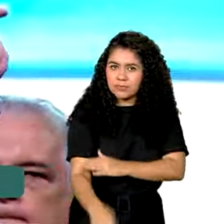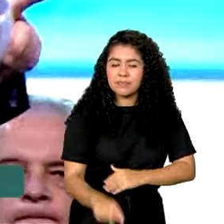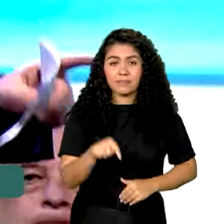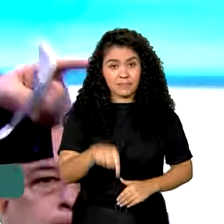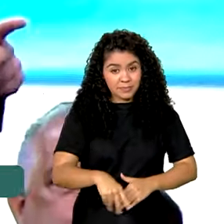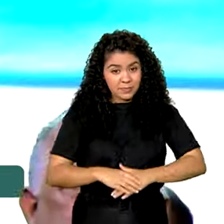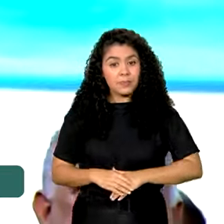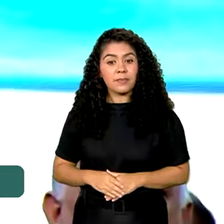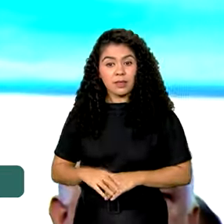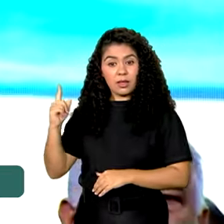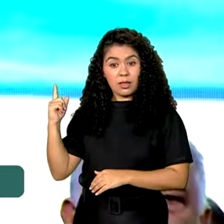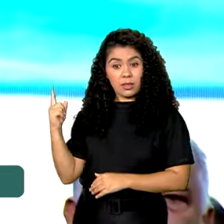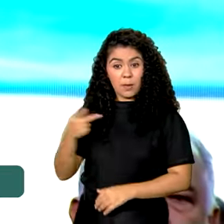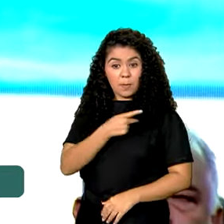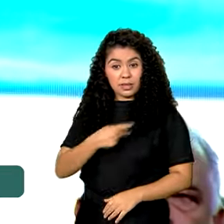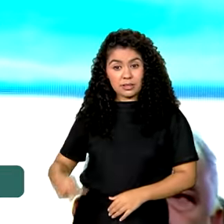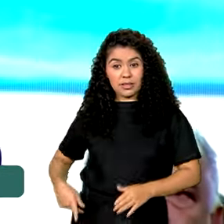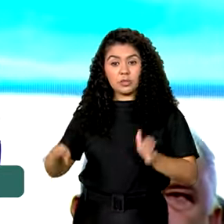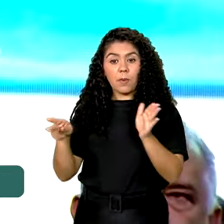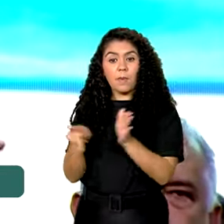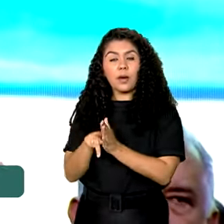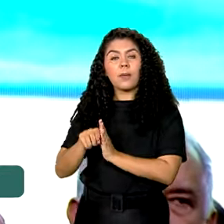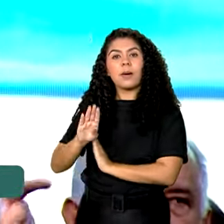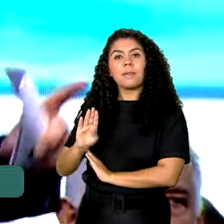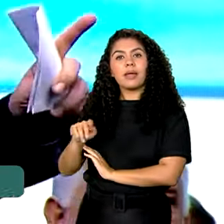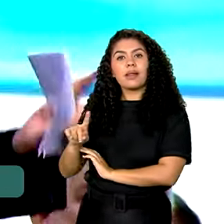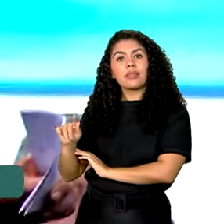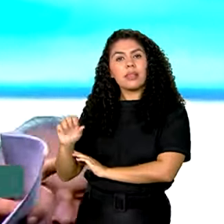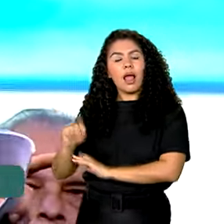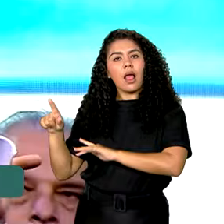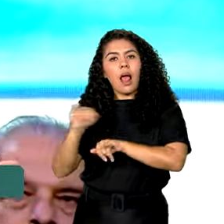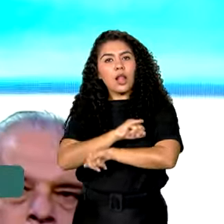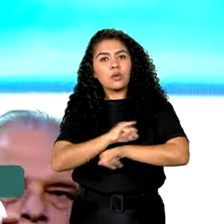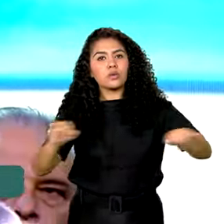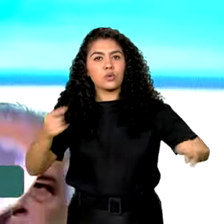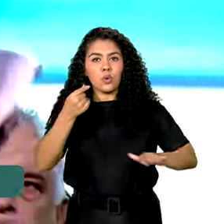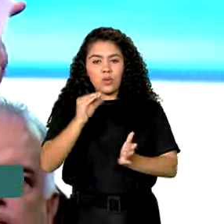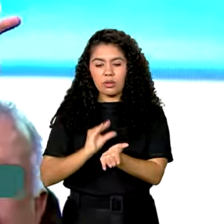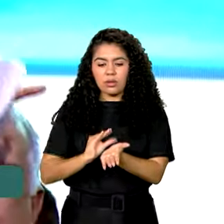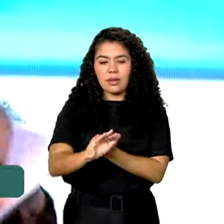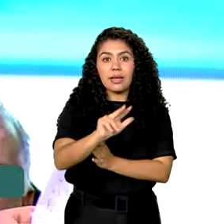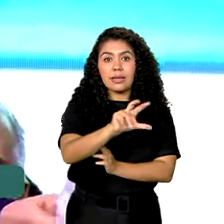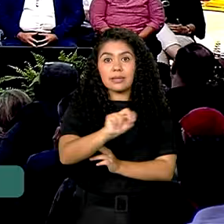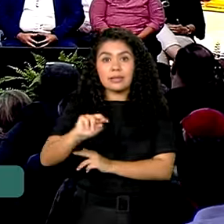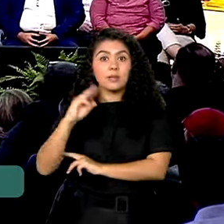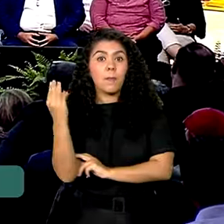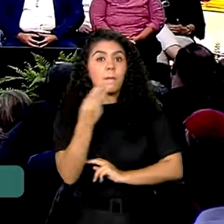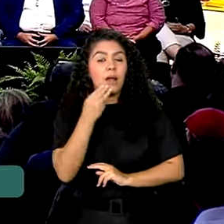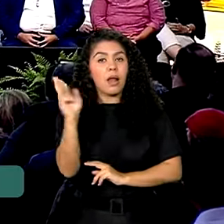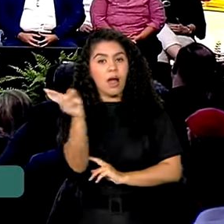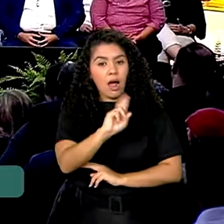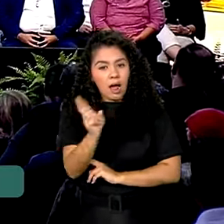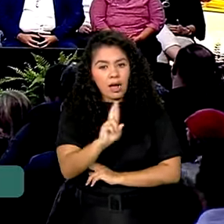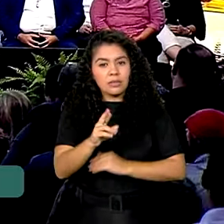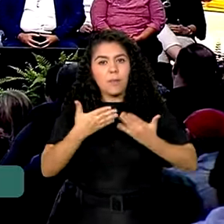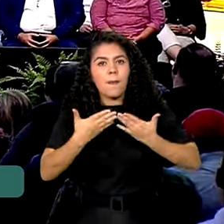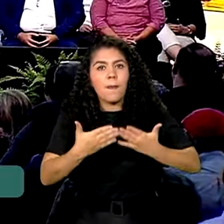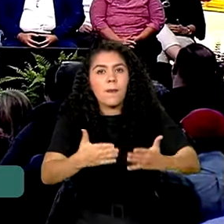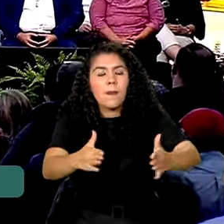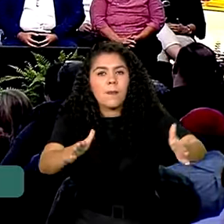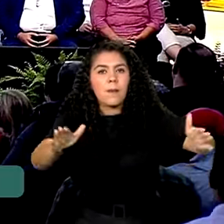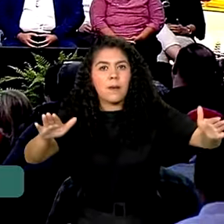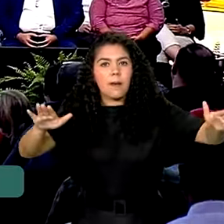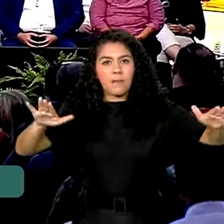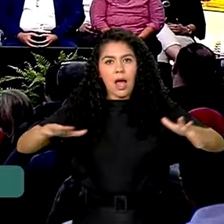O presidente do BNDES, Luiz Mercadante, anunciou o investimento de 500 milhões de reais para expandir o sistema de